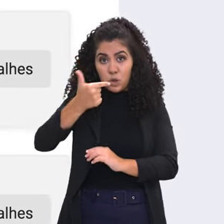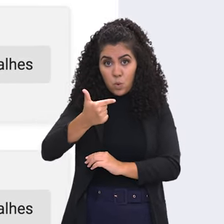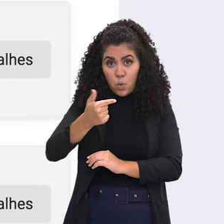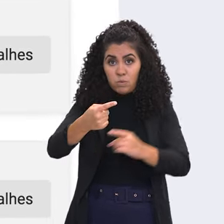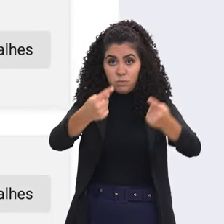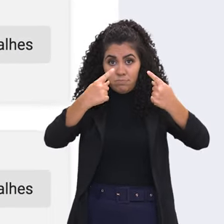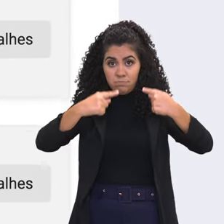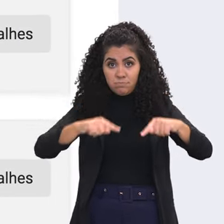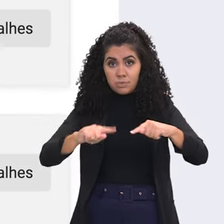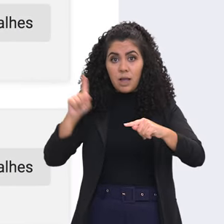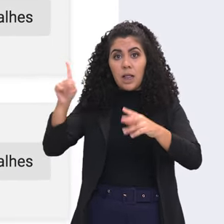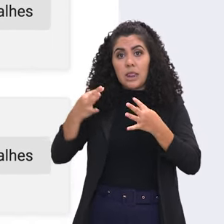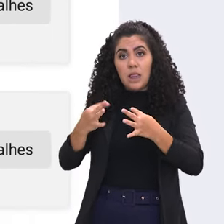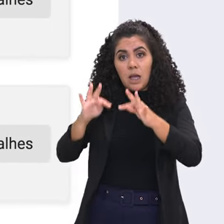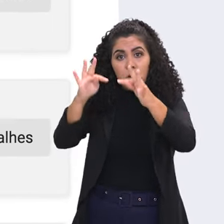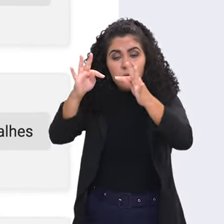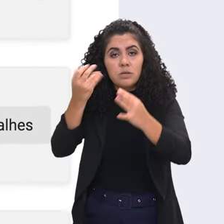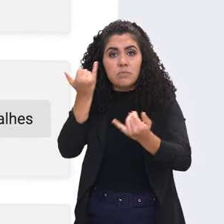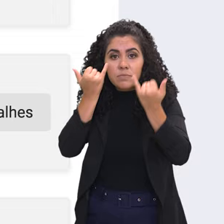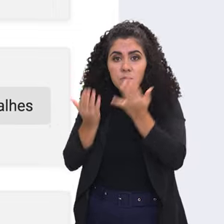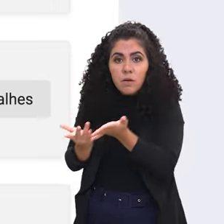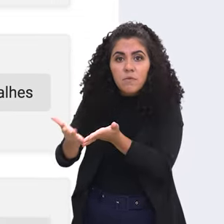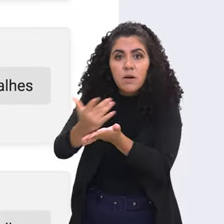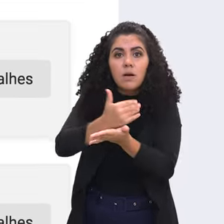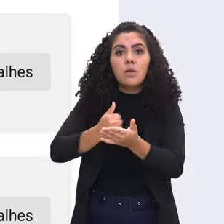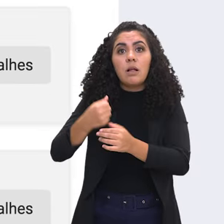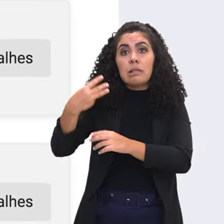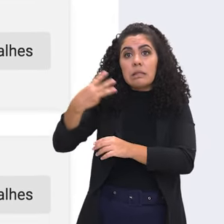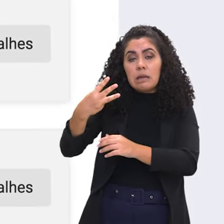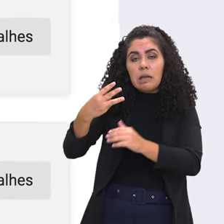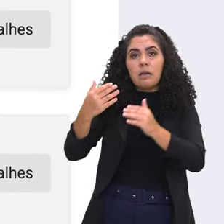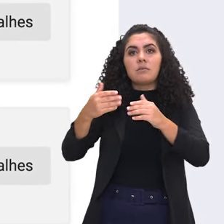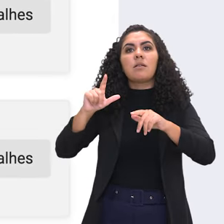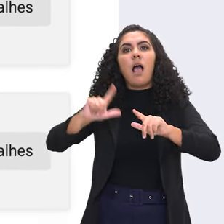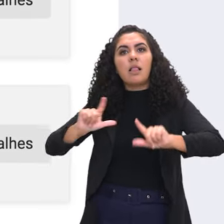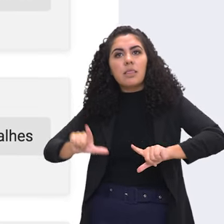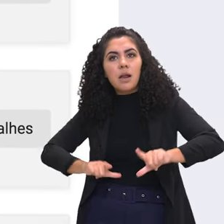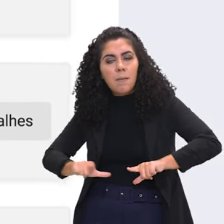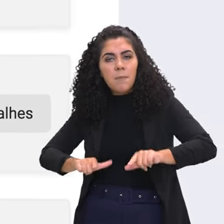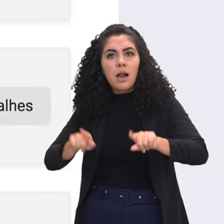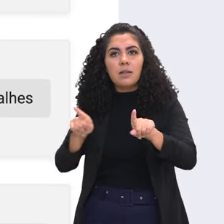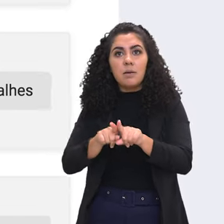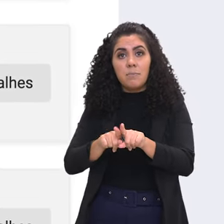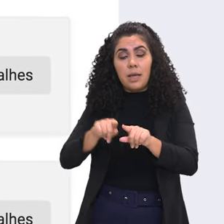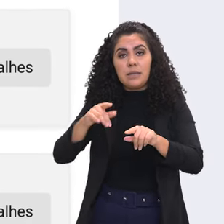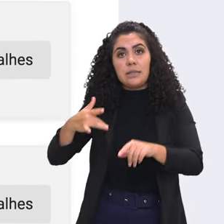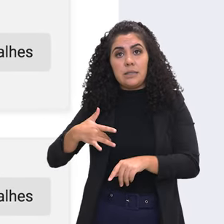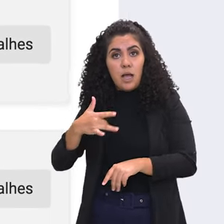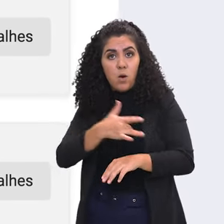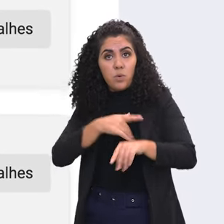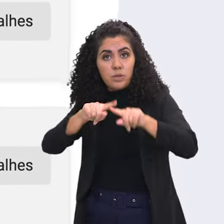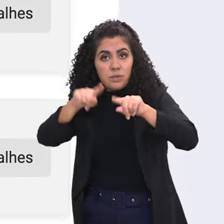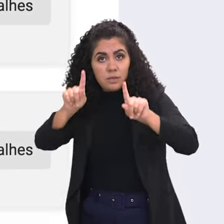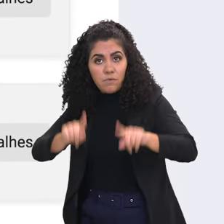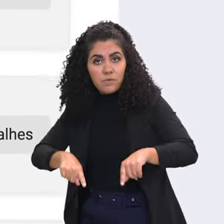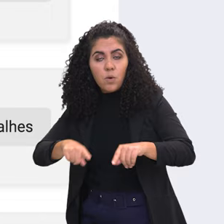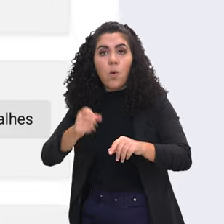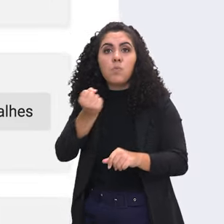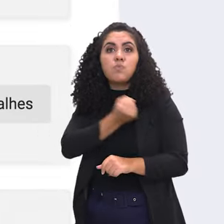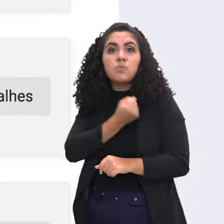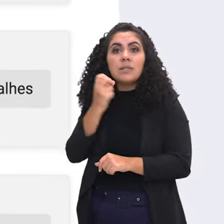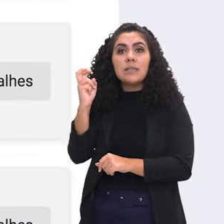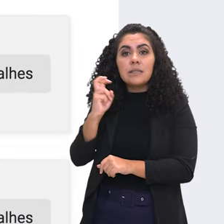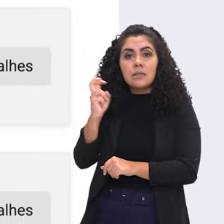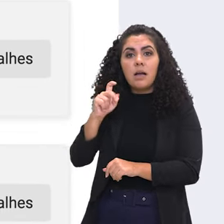dados e informação. É no bloco 3, ambiental, agrário e biológicas. Bloco 4, trabalho e saúde do servidor. Bloco